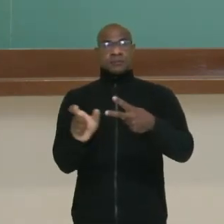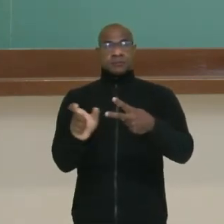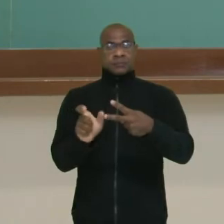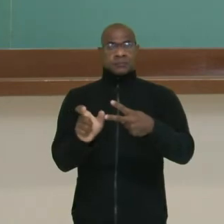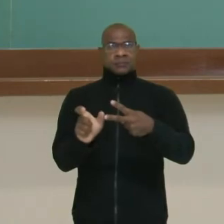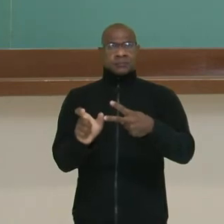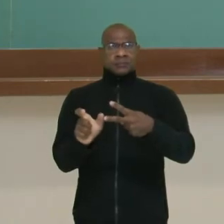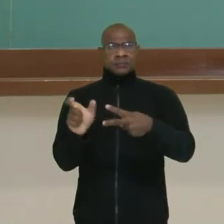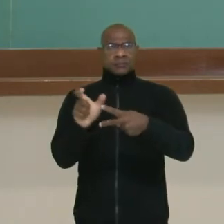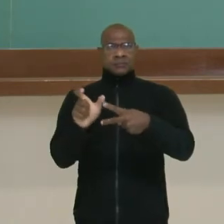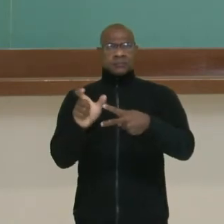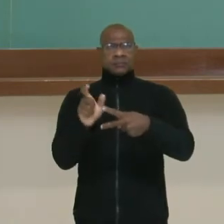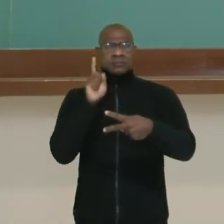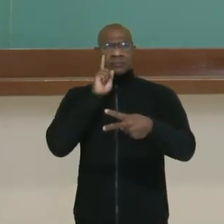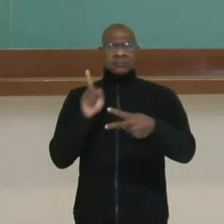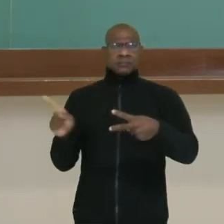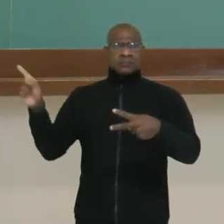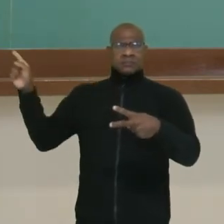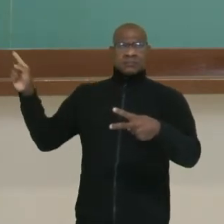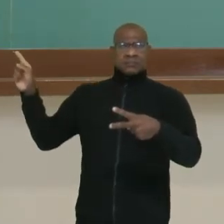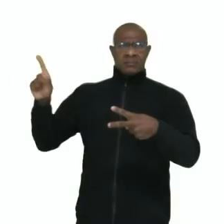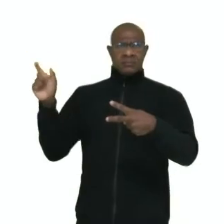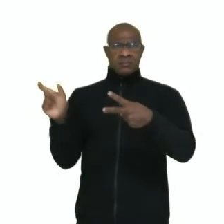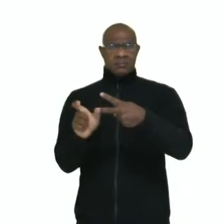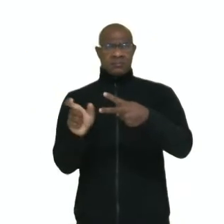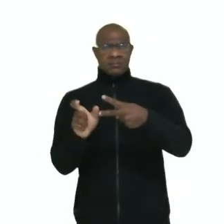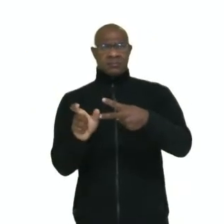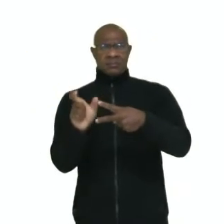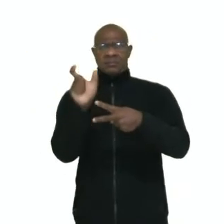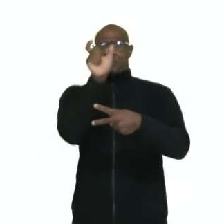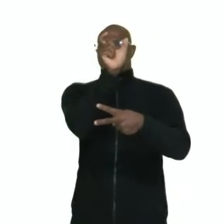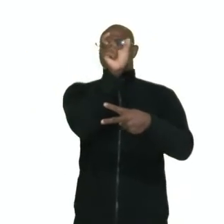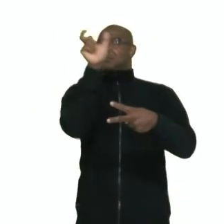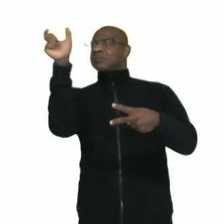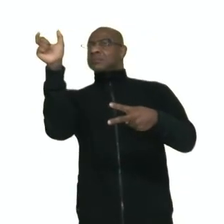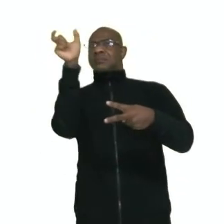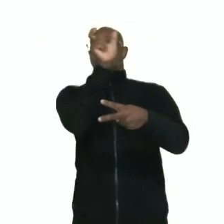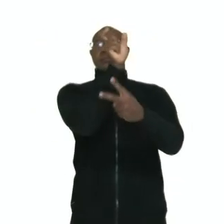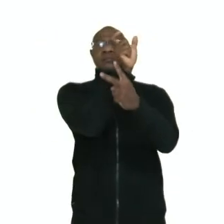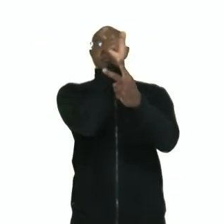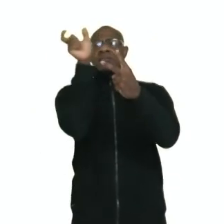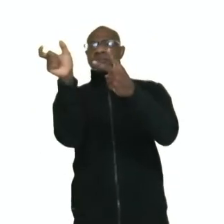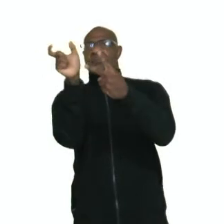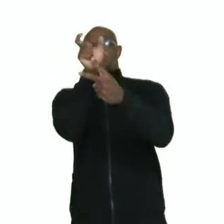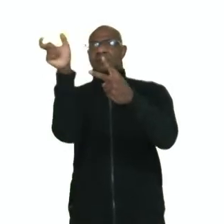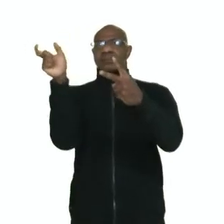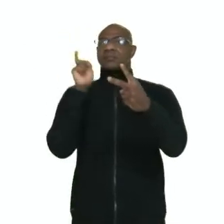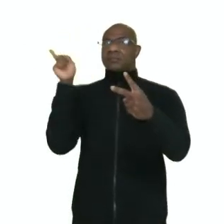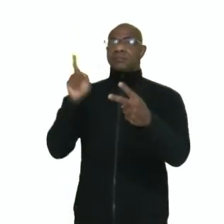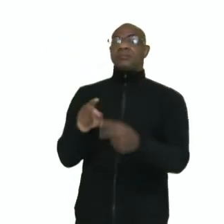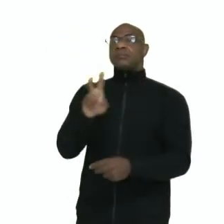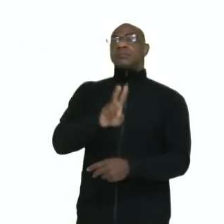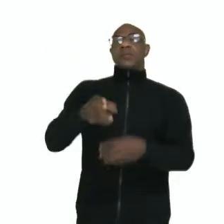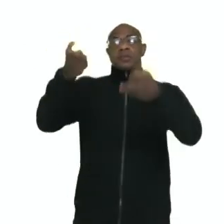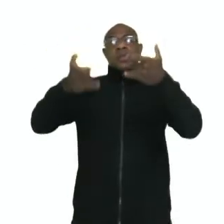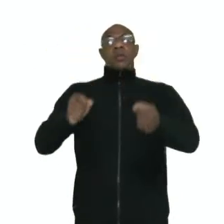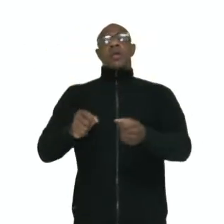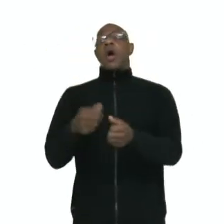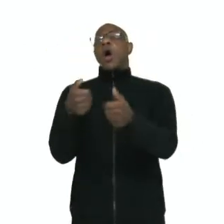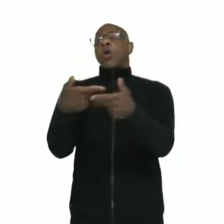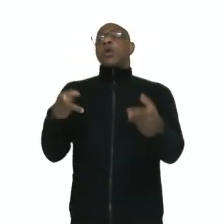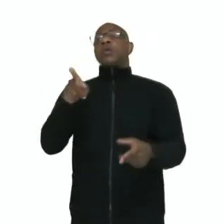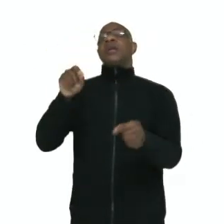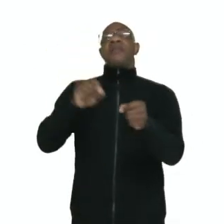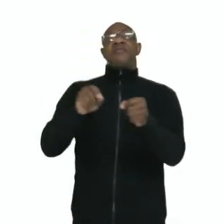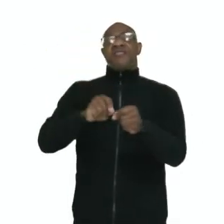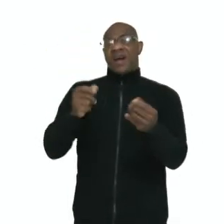sometime. E aí, o que elas significam? Nós vamos usar a palavrinha usually para falar sobre algo que você faz